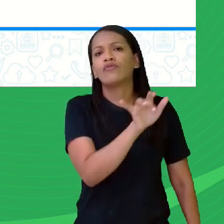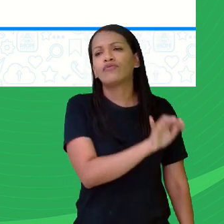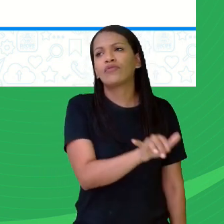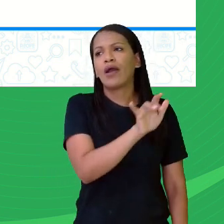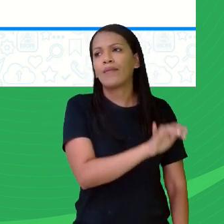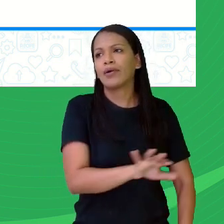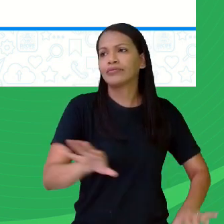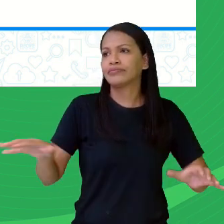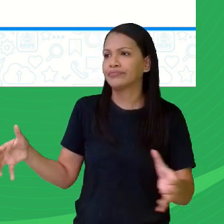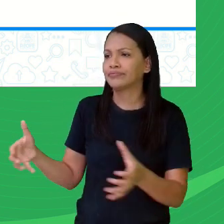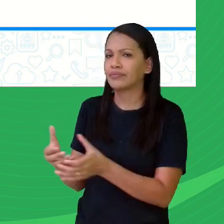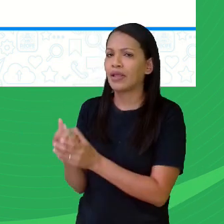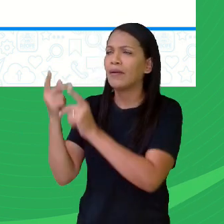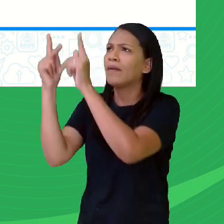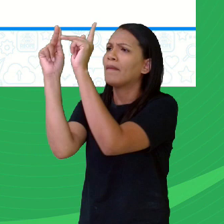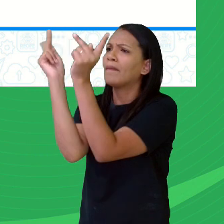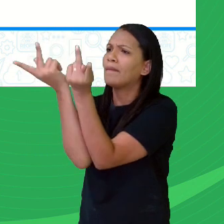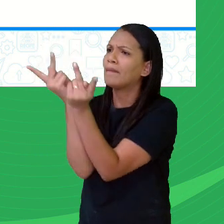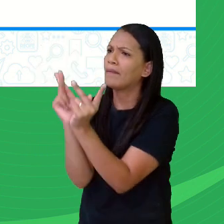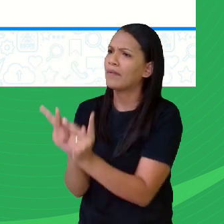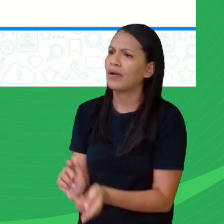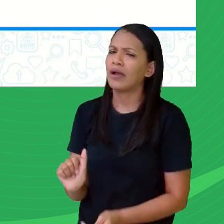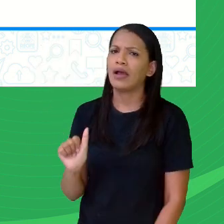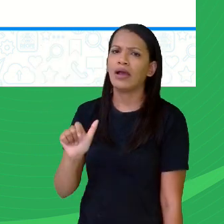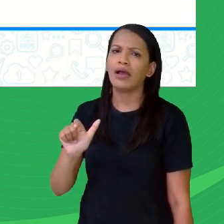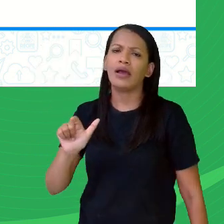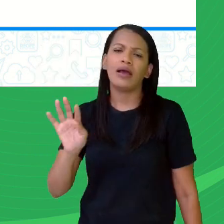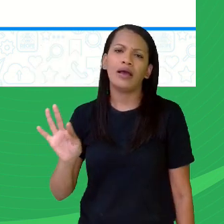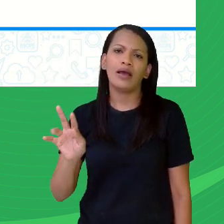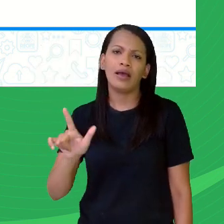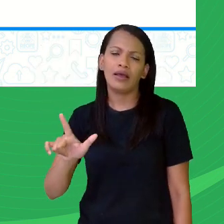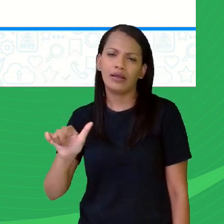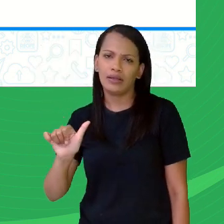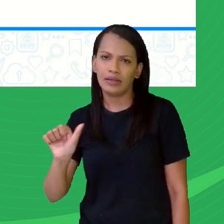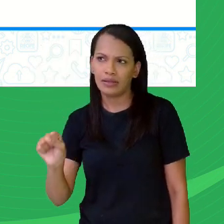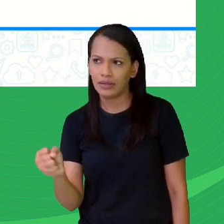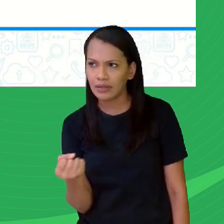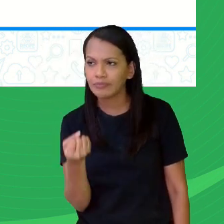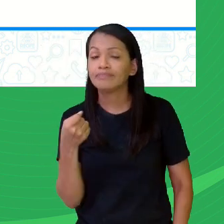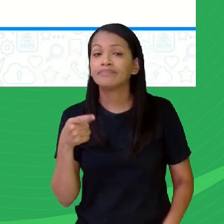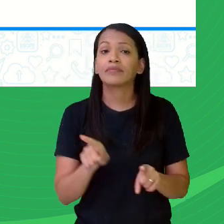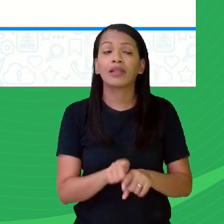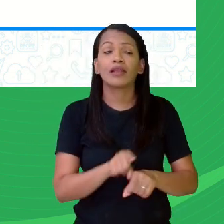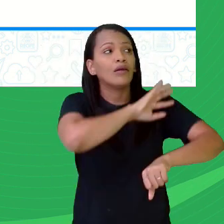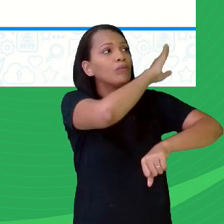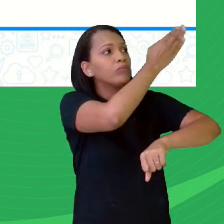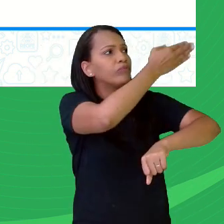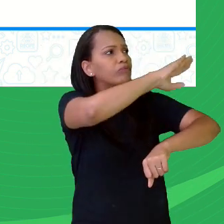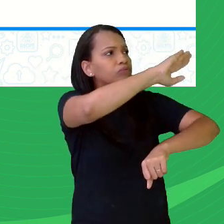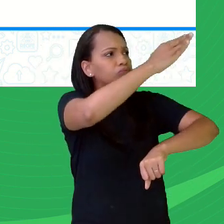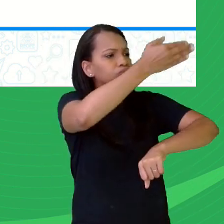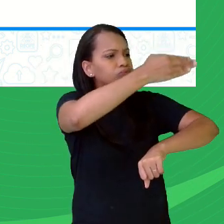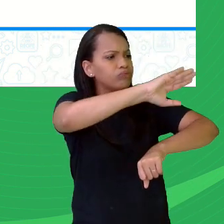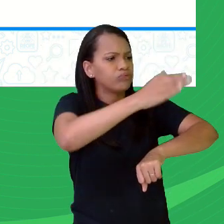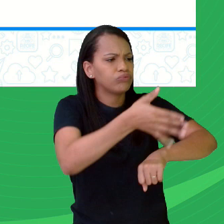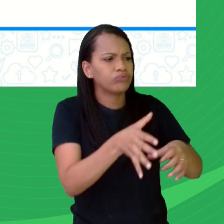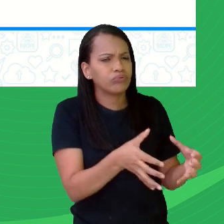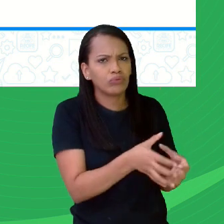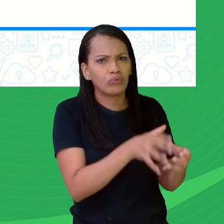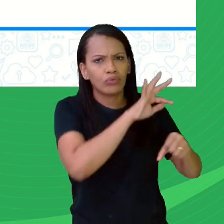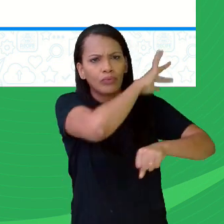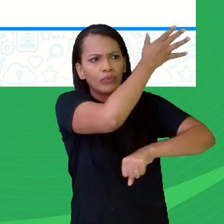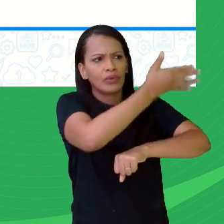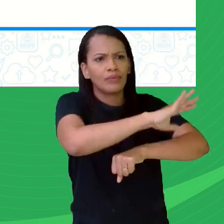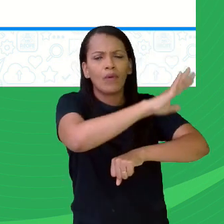coletânea, mais comum do que antologia. A gente fala, a coletânea, de músicas, tal cantor.